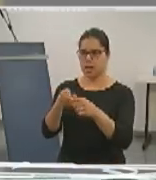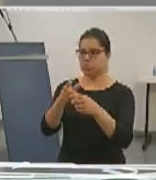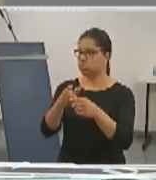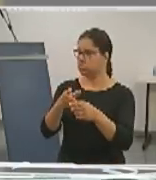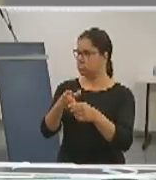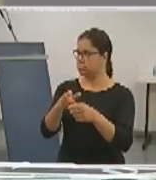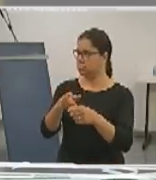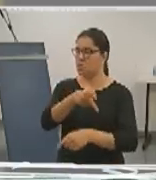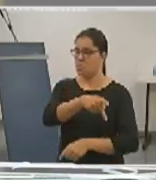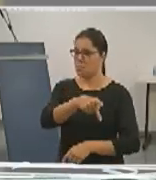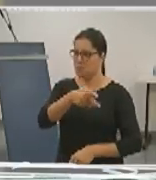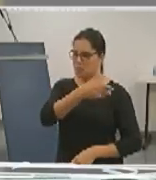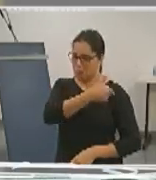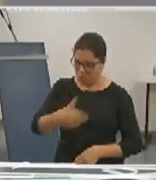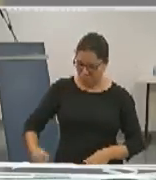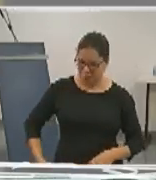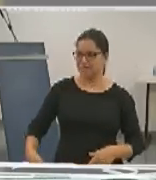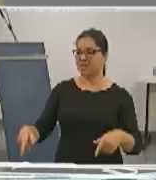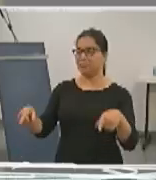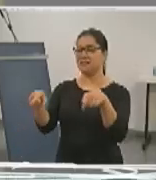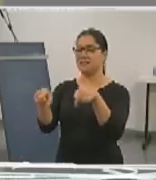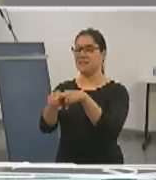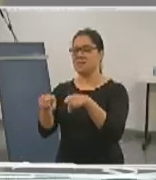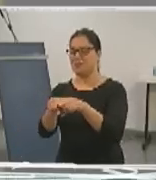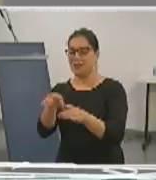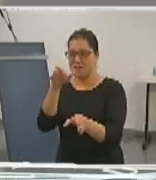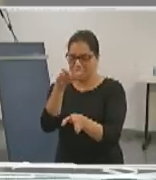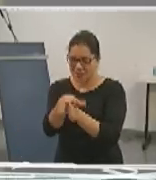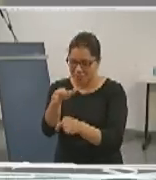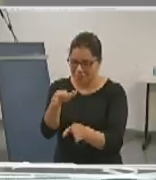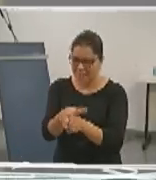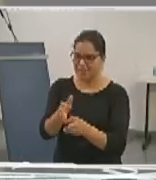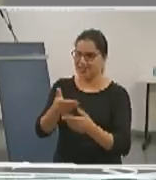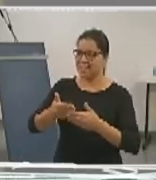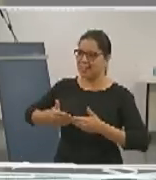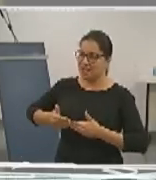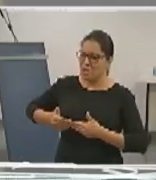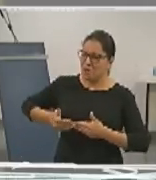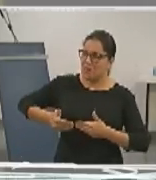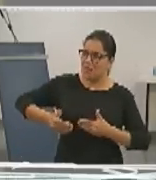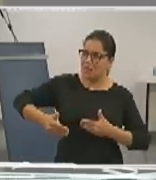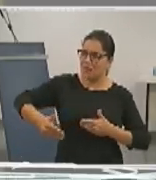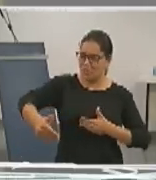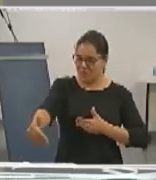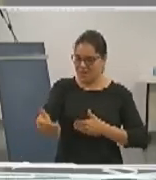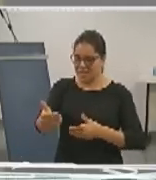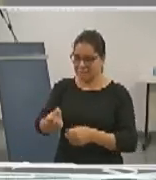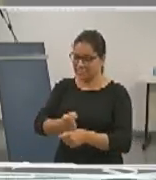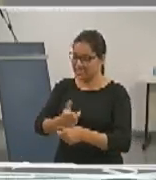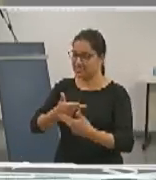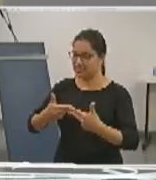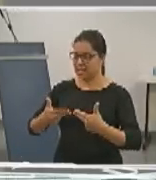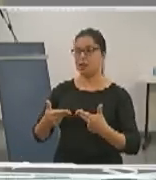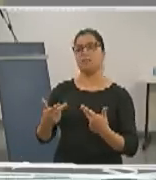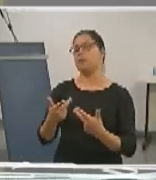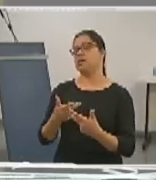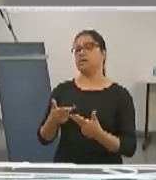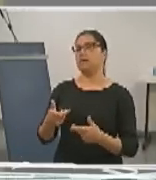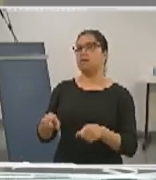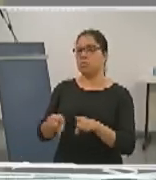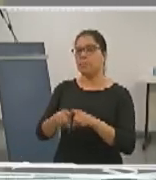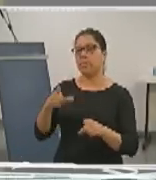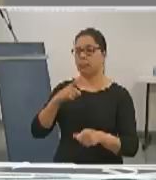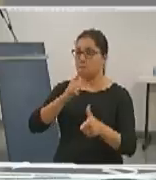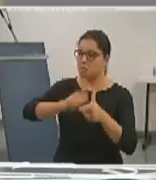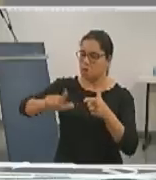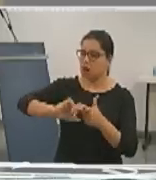forte planejamento estratégico orientado pela visão de longo prazo, tendo em vista as principais tendências, desafios e